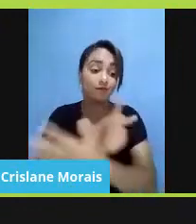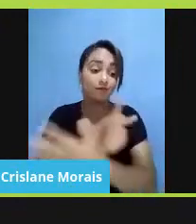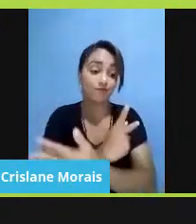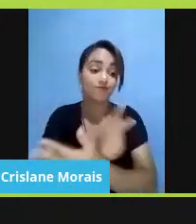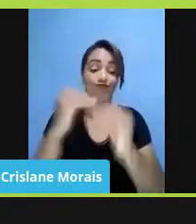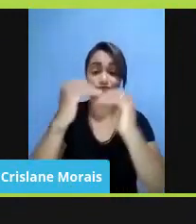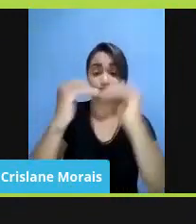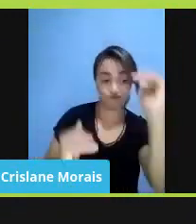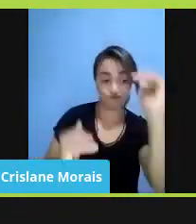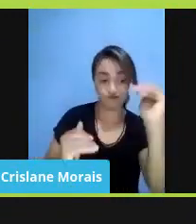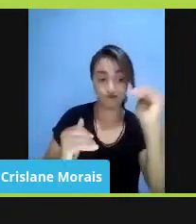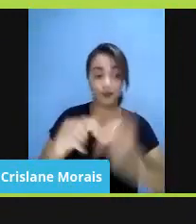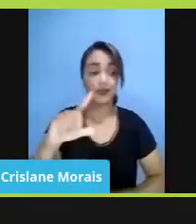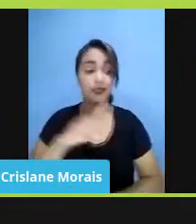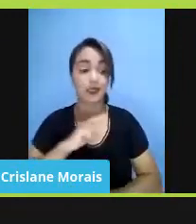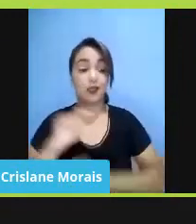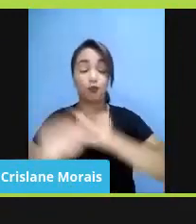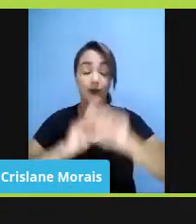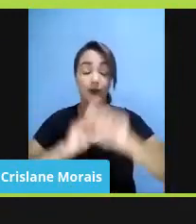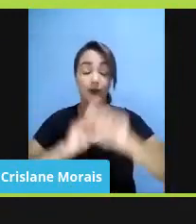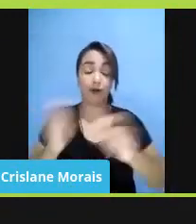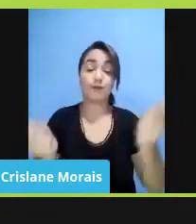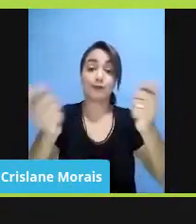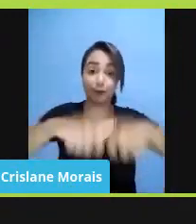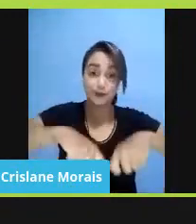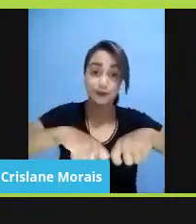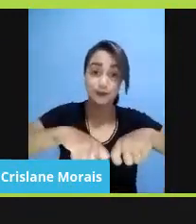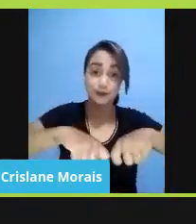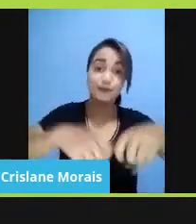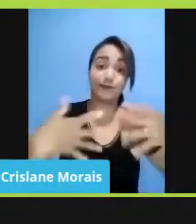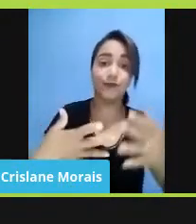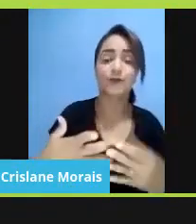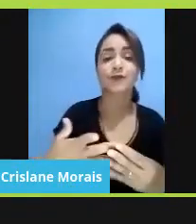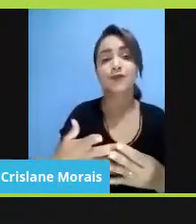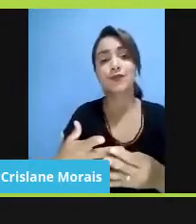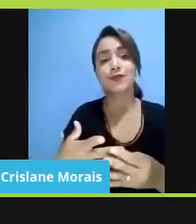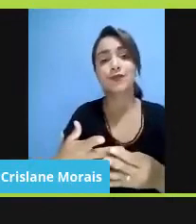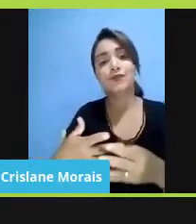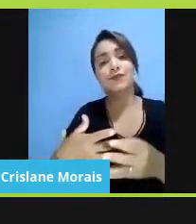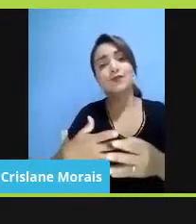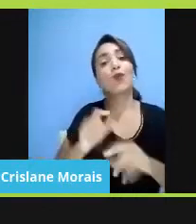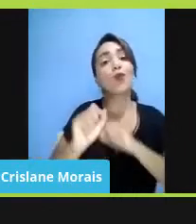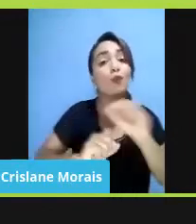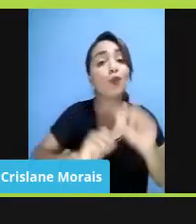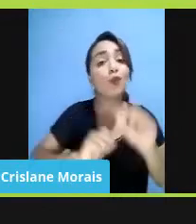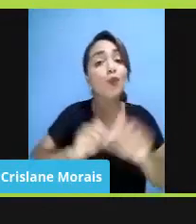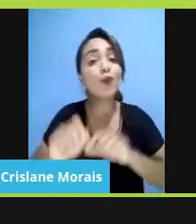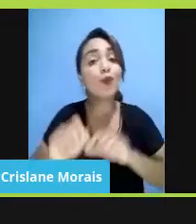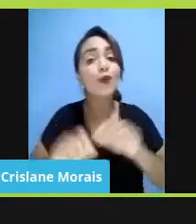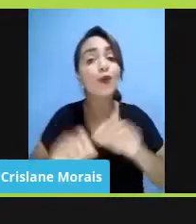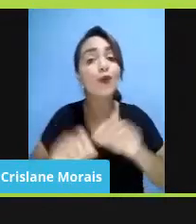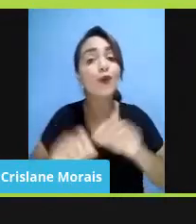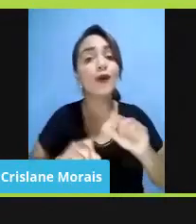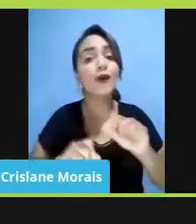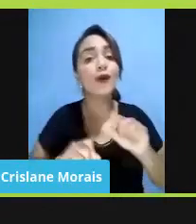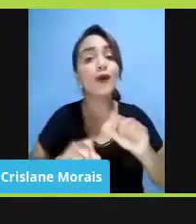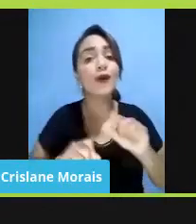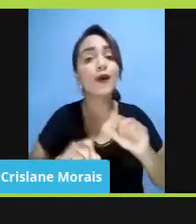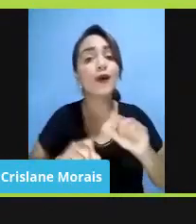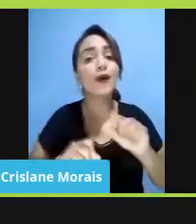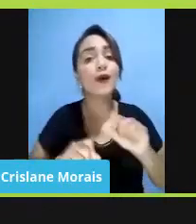tem a possibilidade de falsificar, né, também os resultados da educação